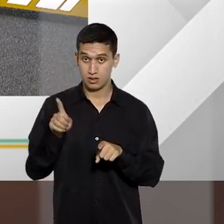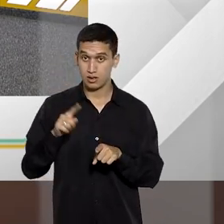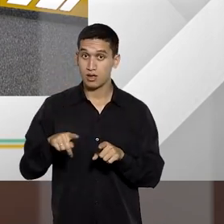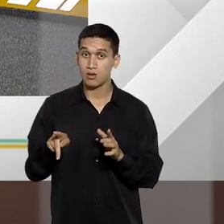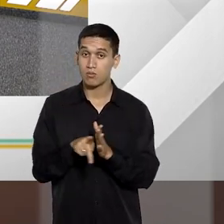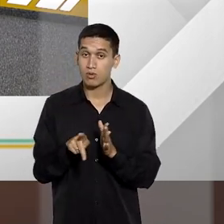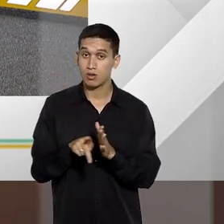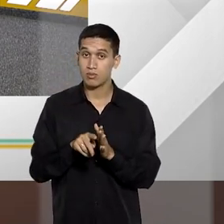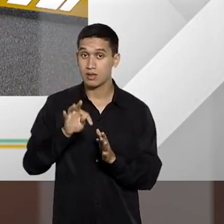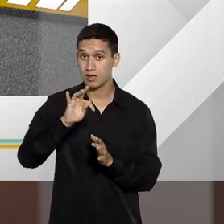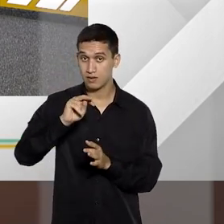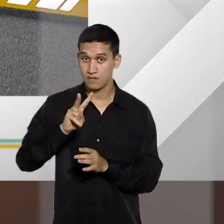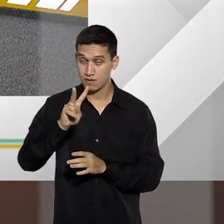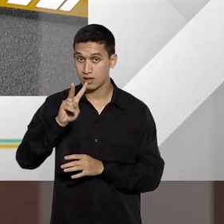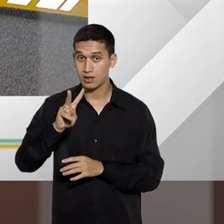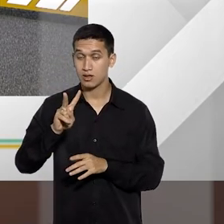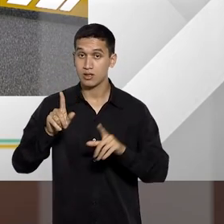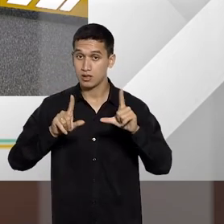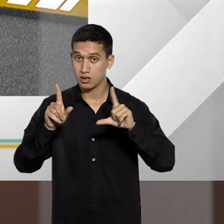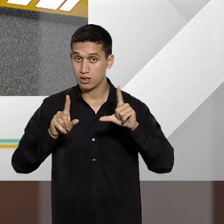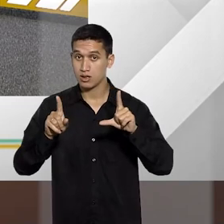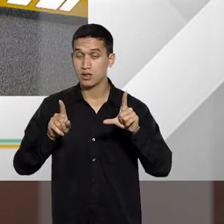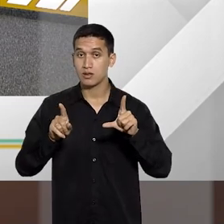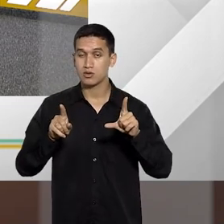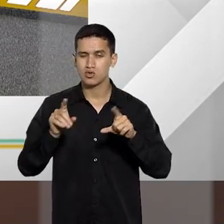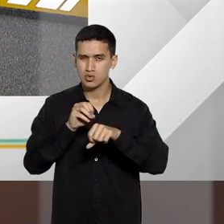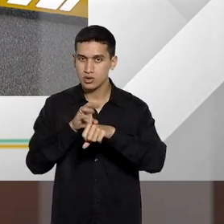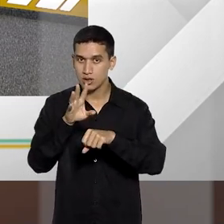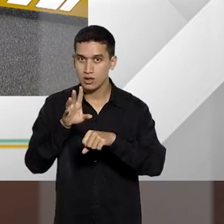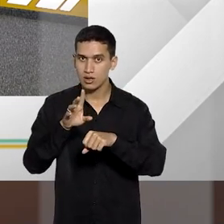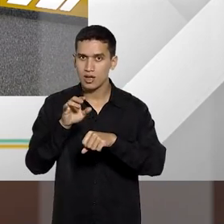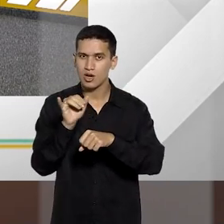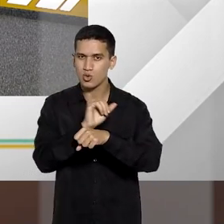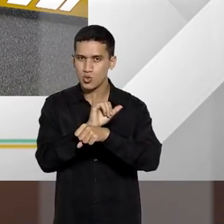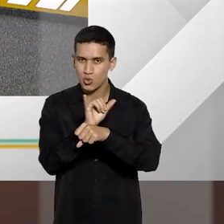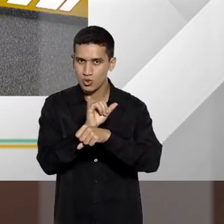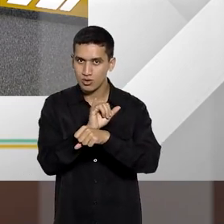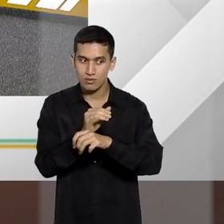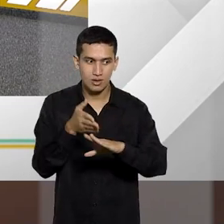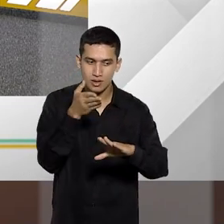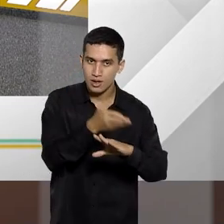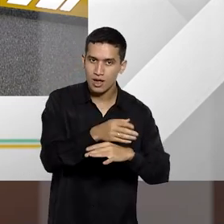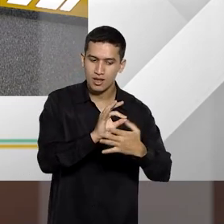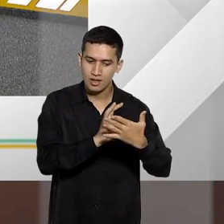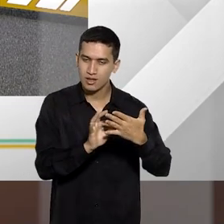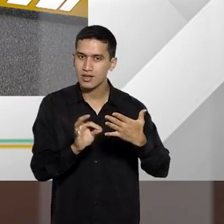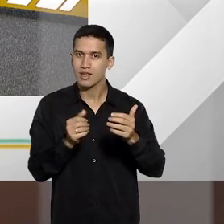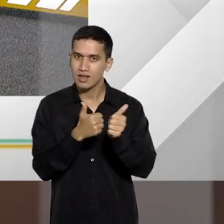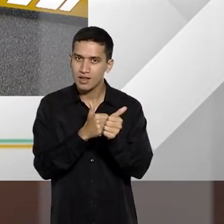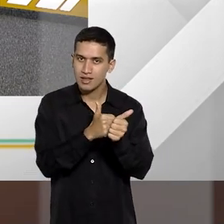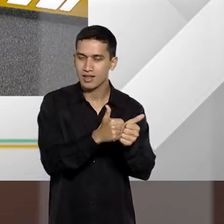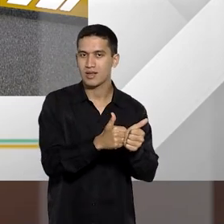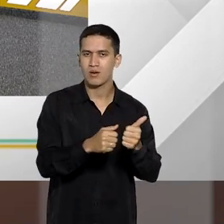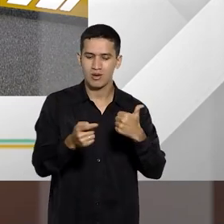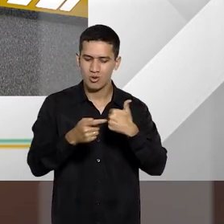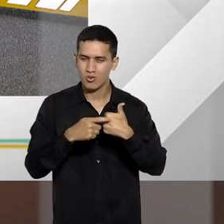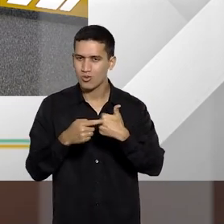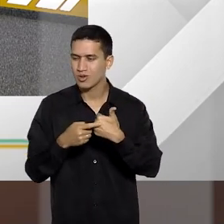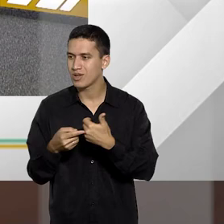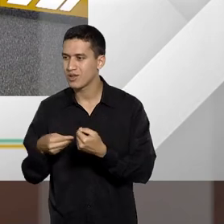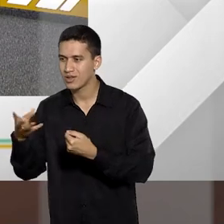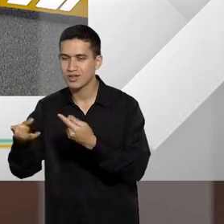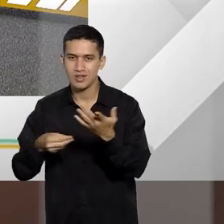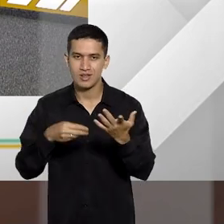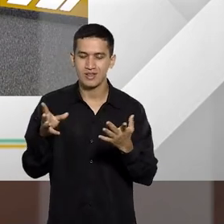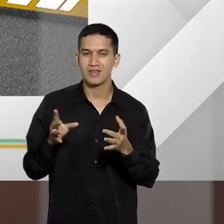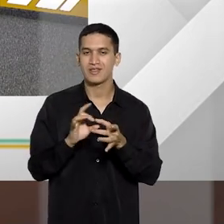Justiça. Só uma dica, viu? Se inscreva agora mesmo em nosso canal no YouTube. Você pode curtir, comentar e compartilhar à vontade este e